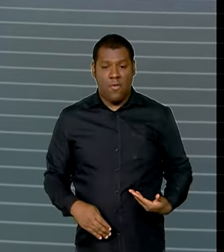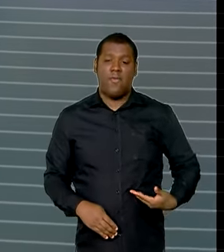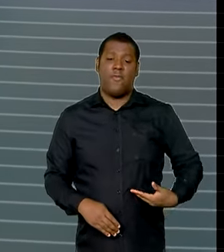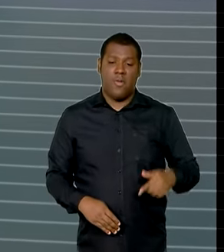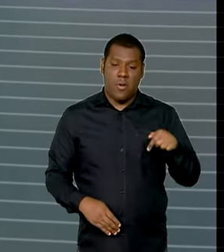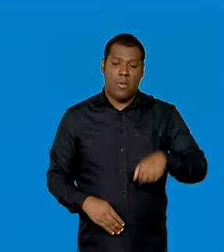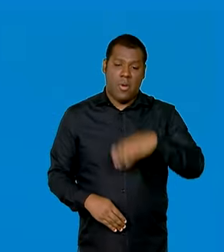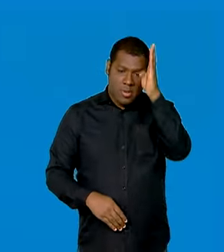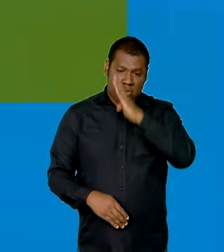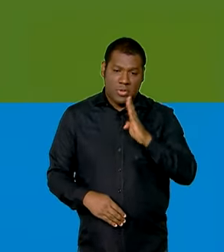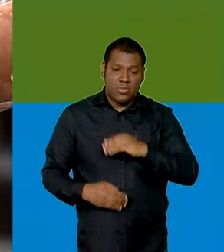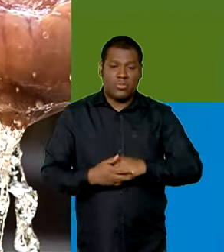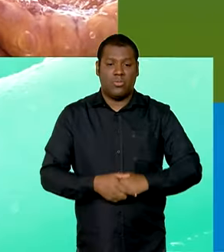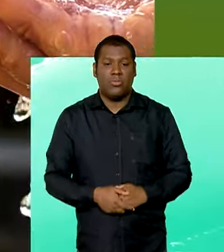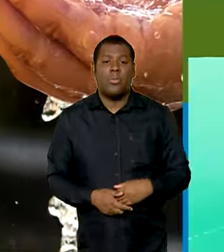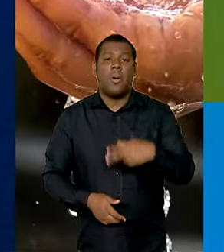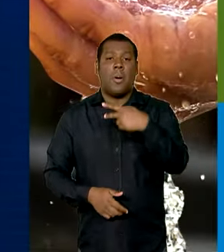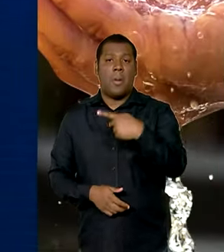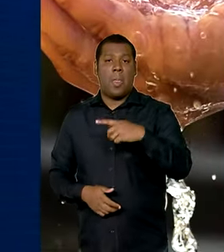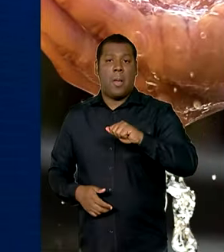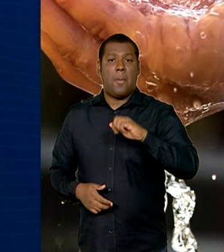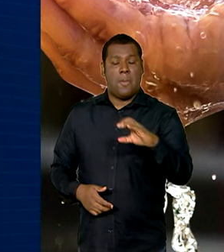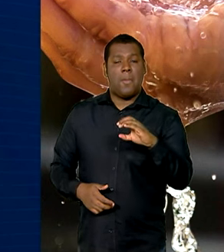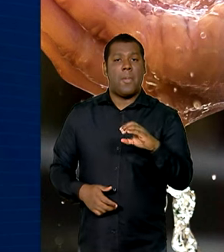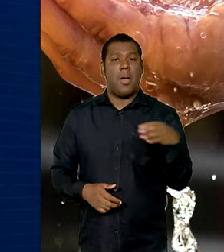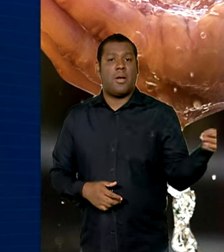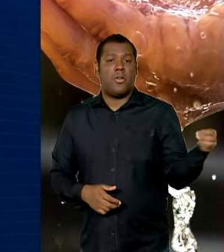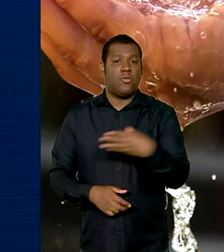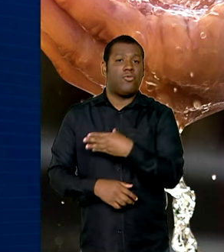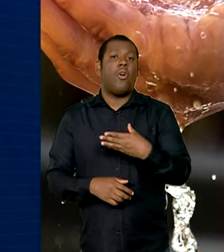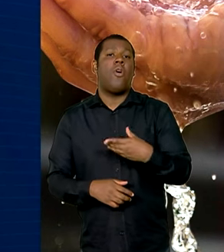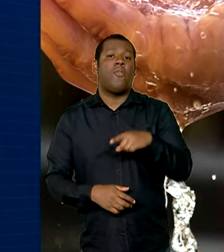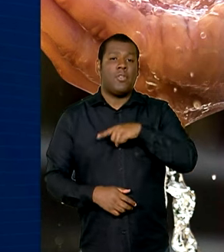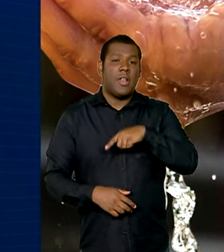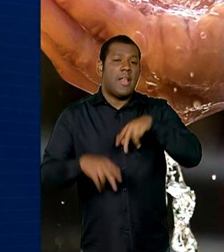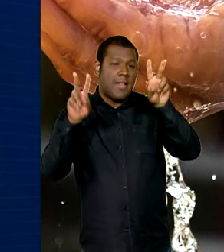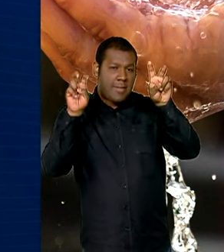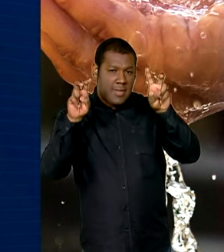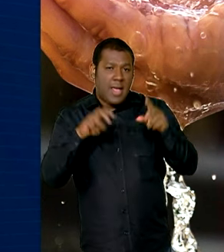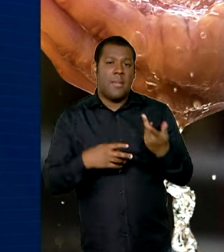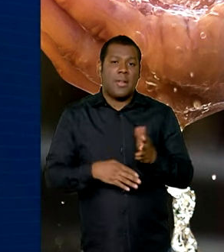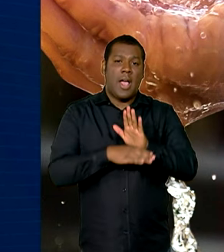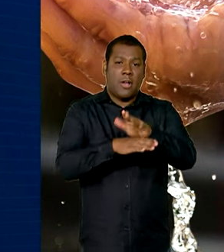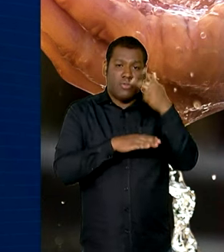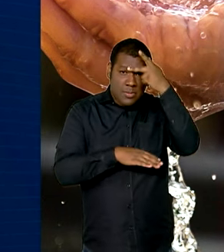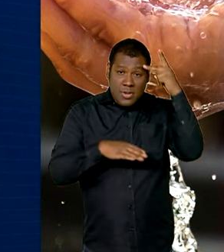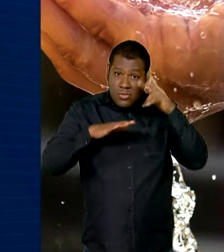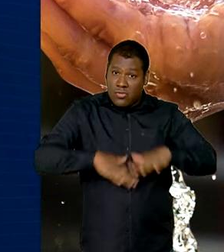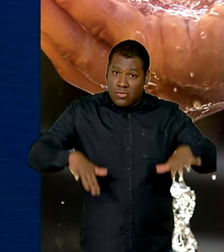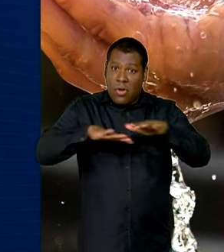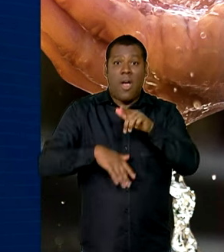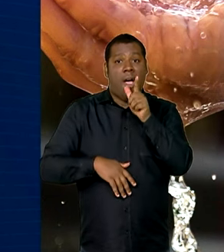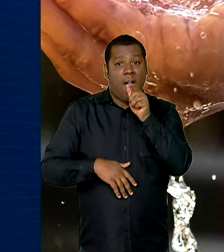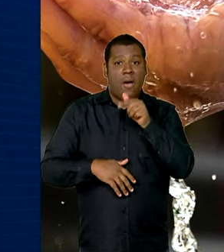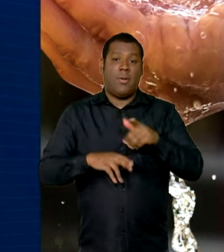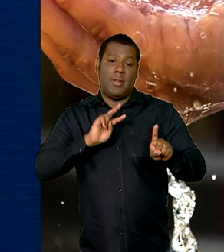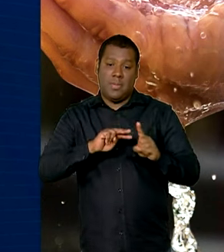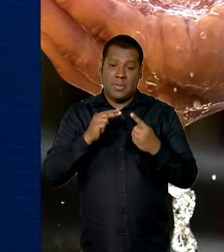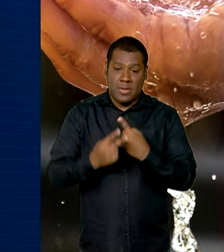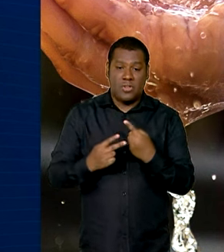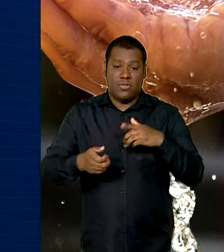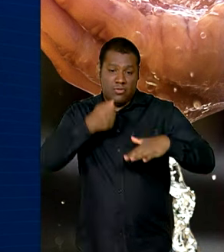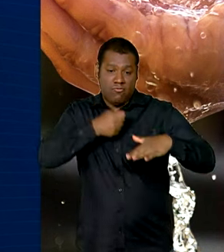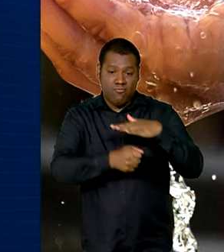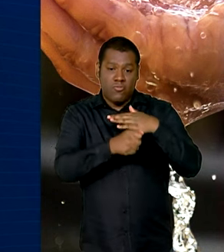país. Já o novo parque conta com o eixo Água para Todos, que prevê investimentos de 30 bilhões e